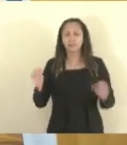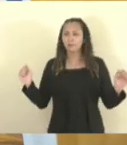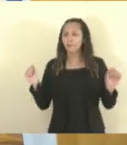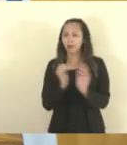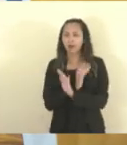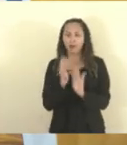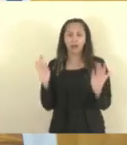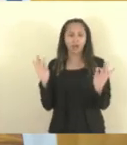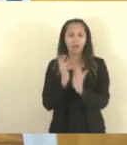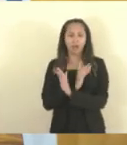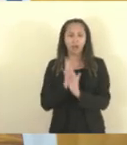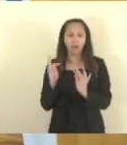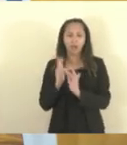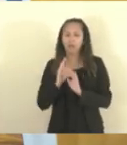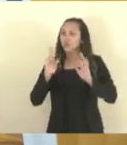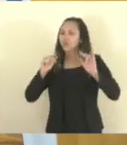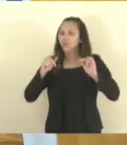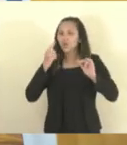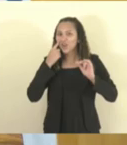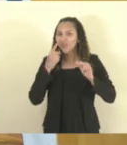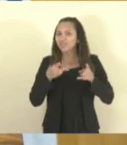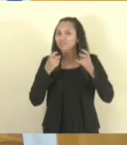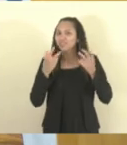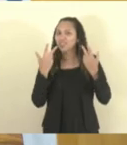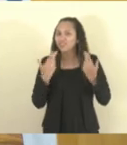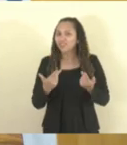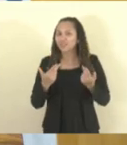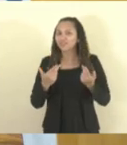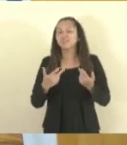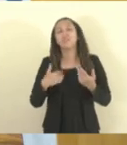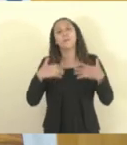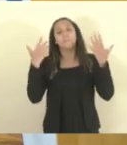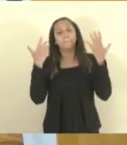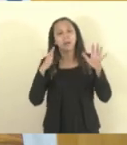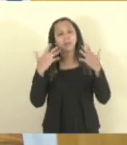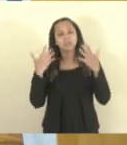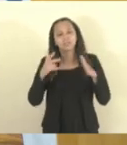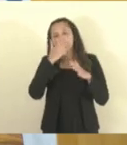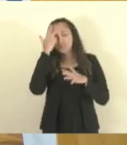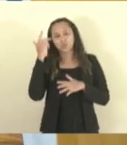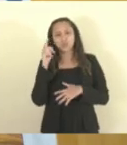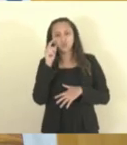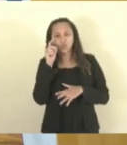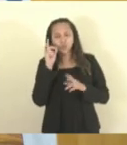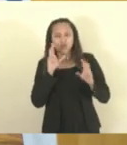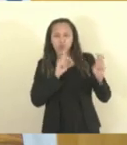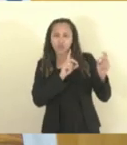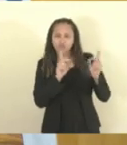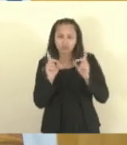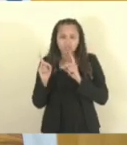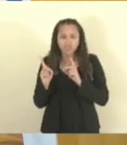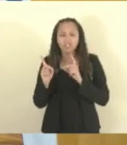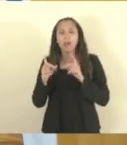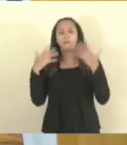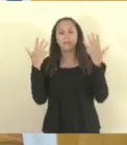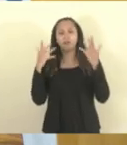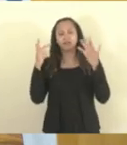e aí eu quero aqui parabenizar os comerciantes que participaram, quero parabenizar todas as pessoas que colaboraram,